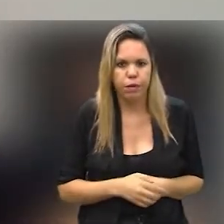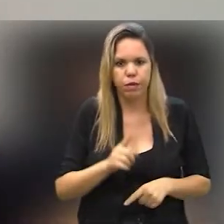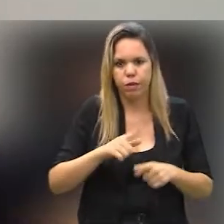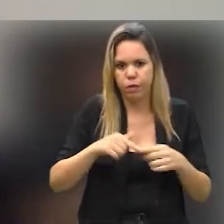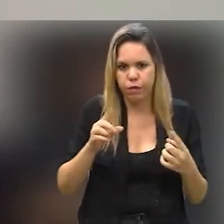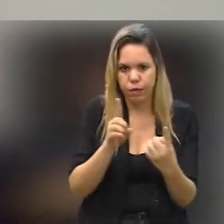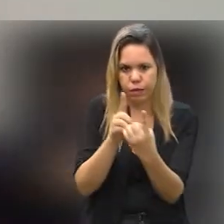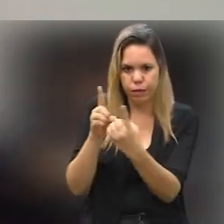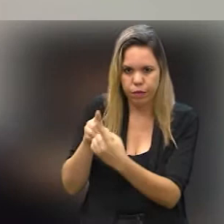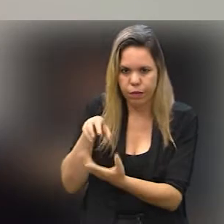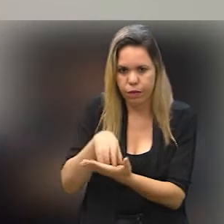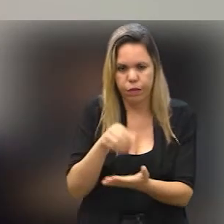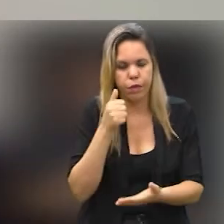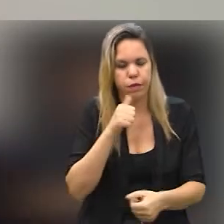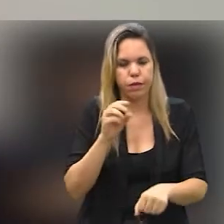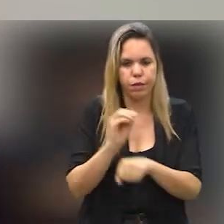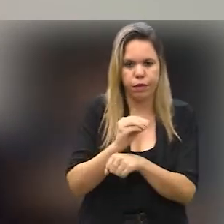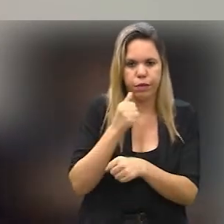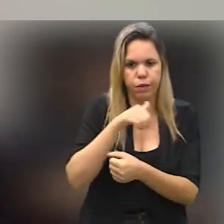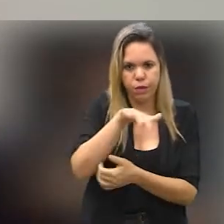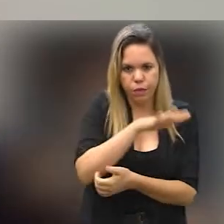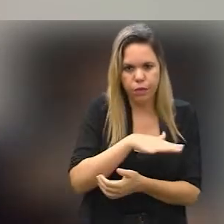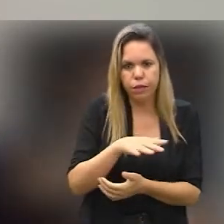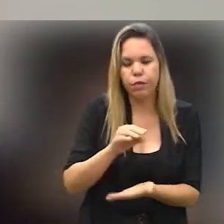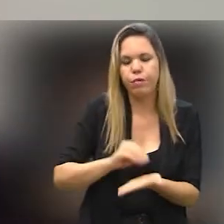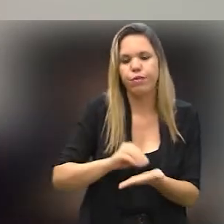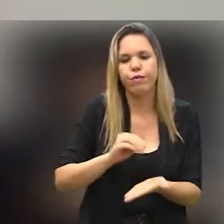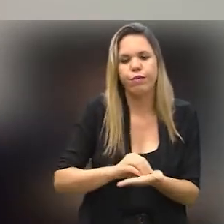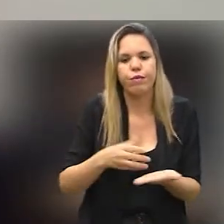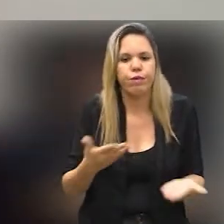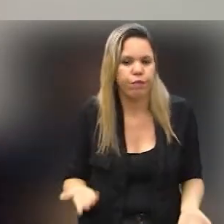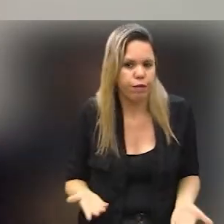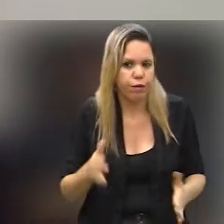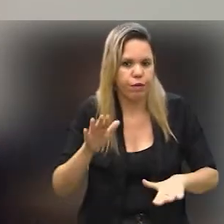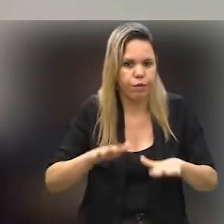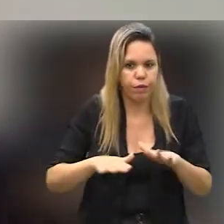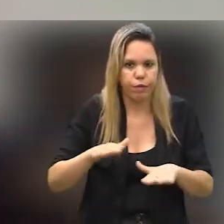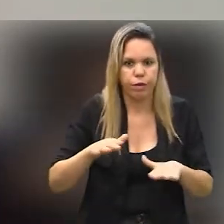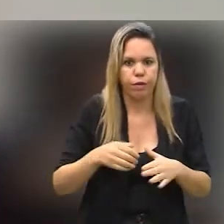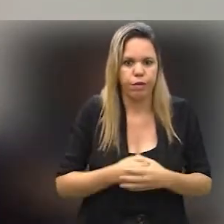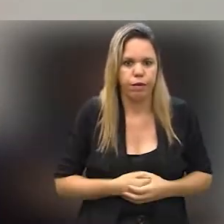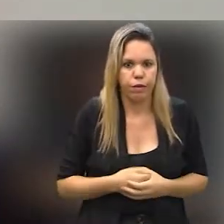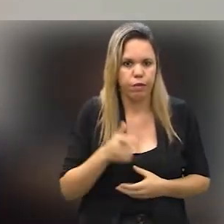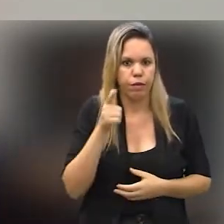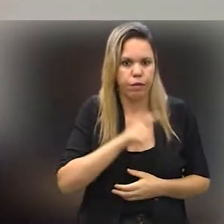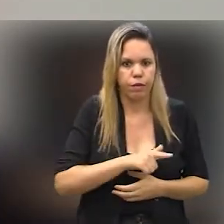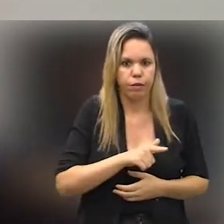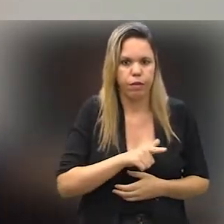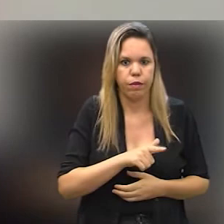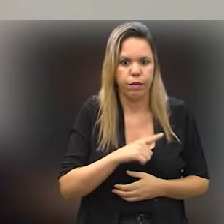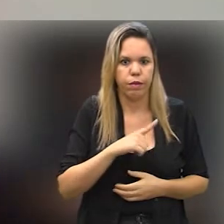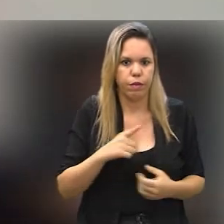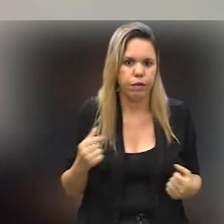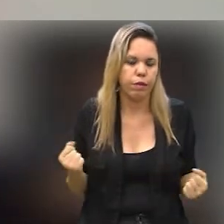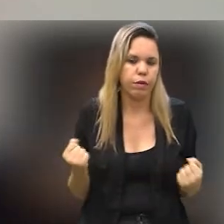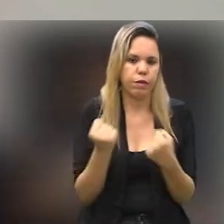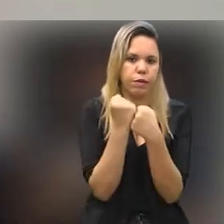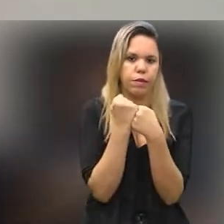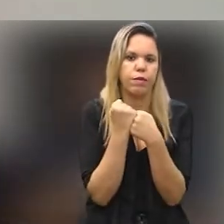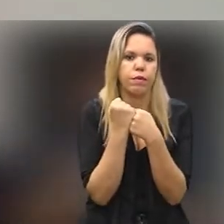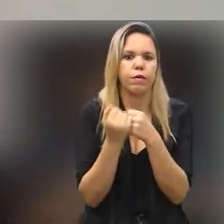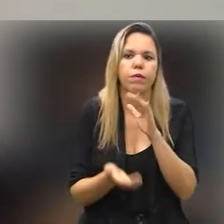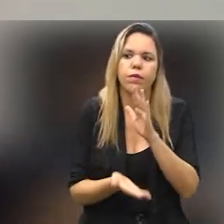esses equipamentos que protegem as mulheres fez falta. Muitas vezes a gente consegue ter